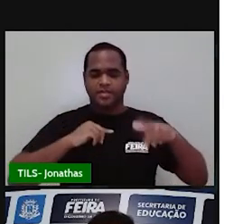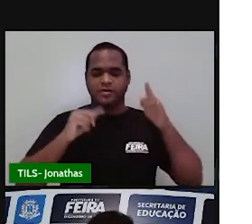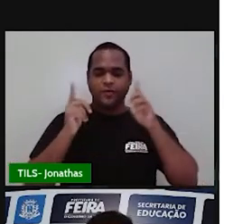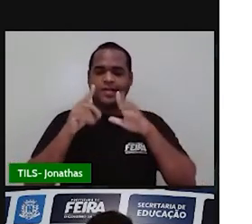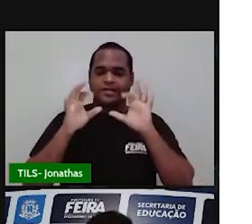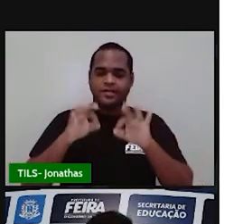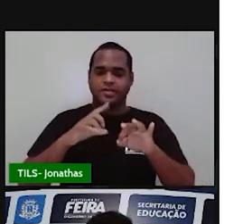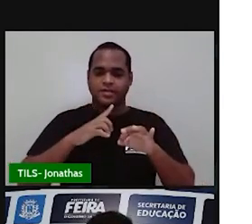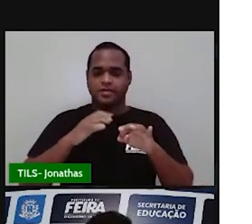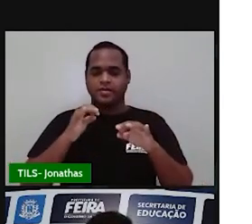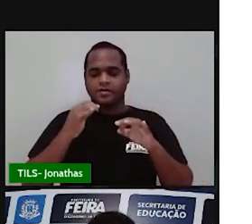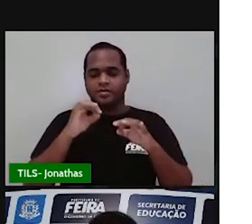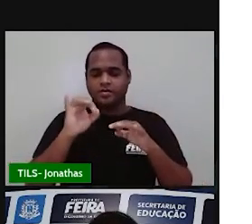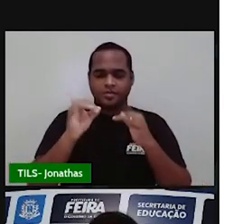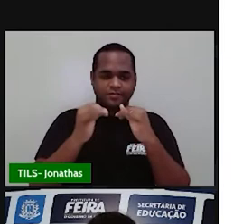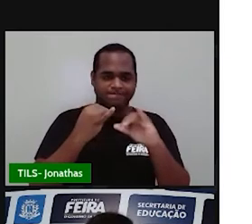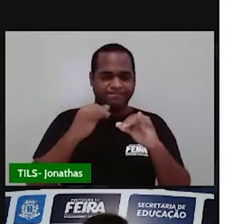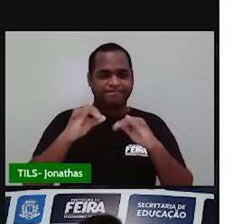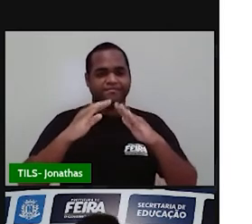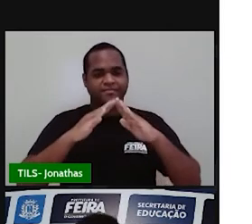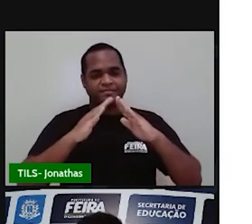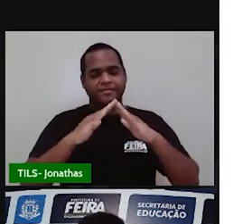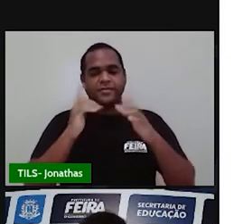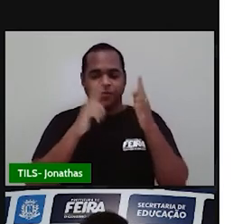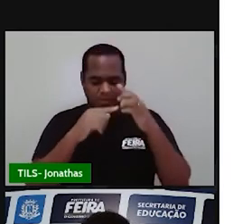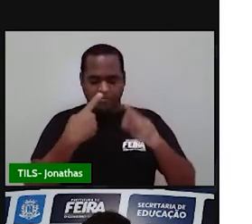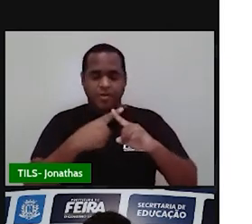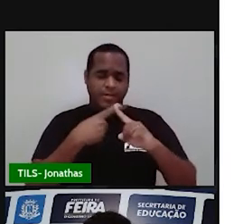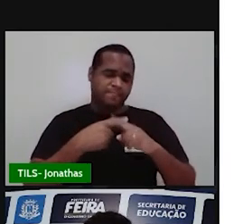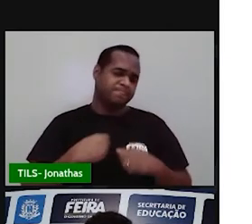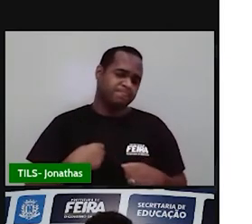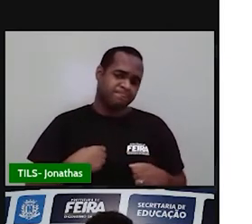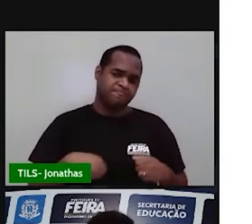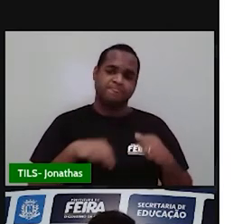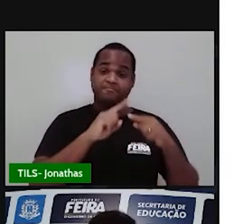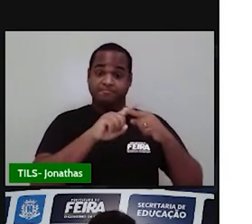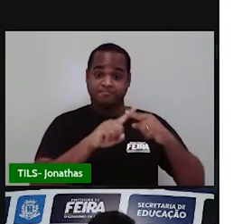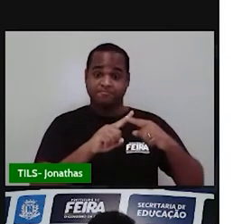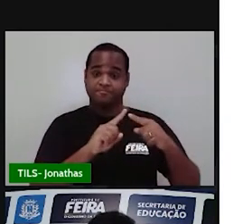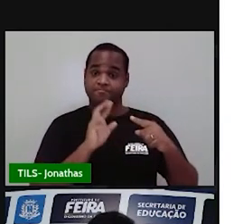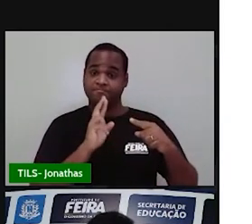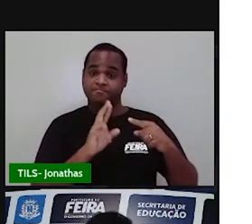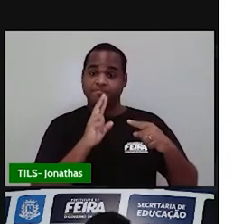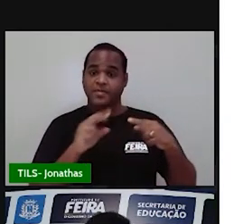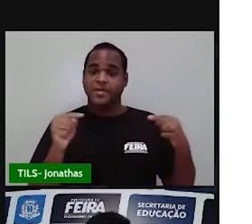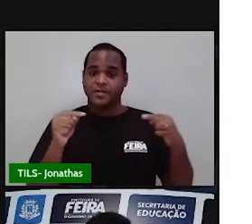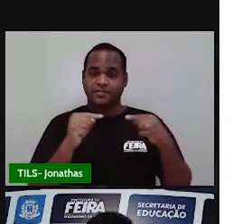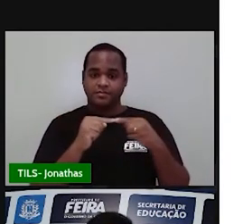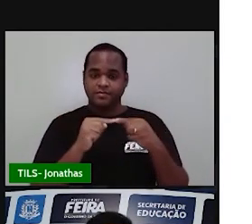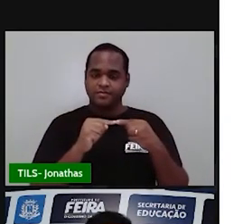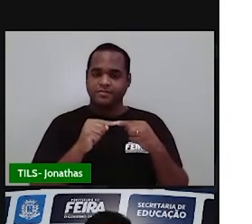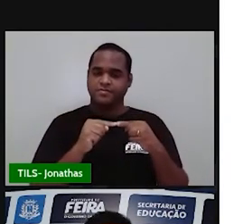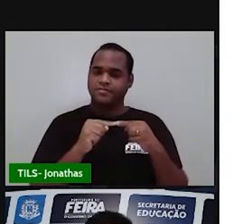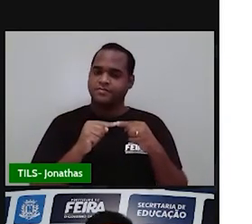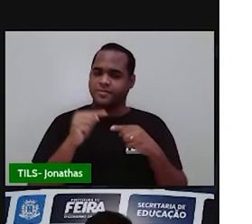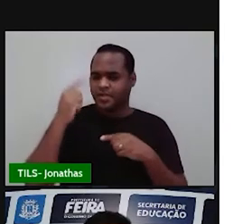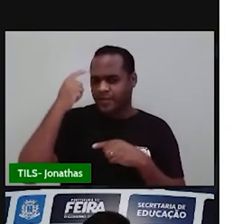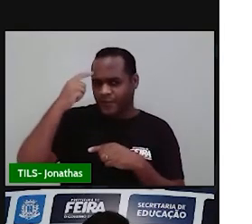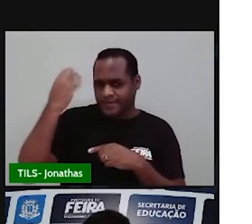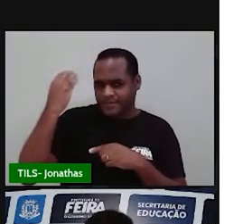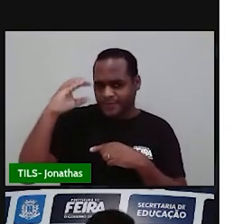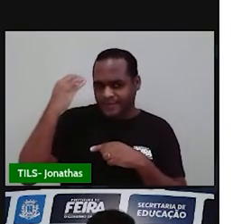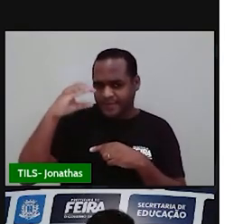energia nas nossas casas. O primeiro, né, a primeira razão, o primeiro motivo que eu trago para você é por uma consciência